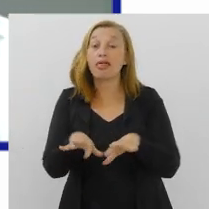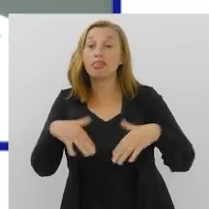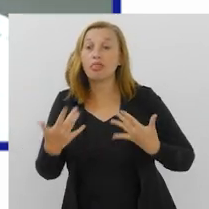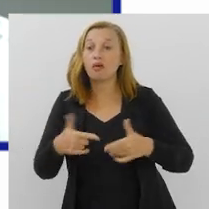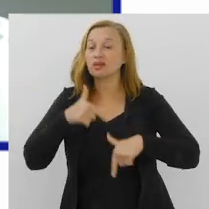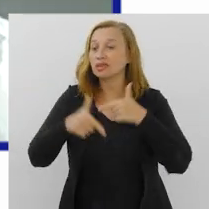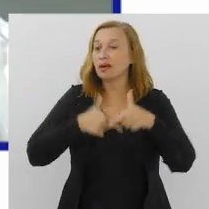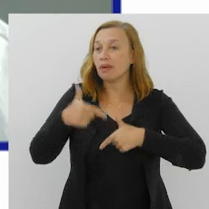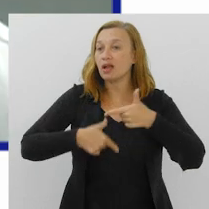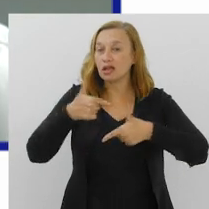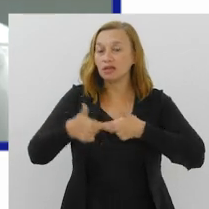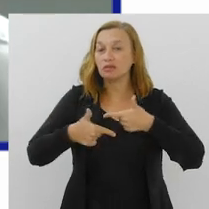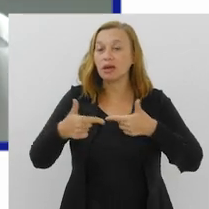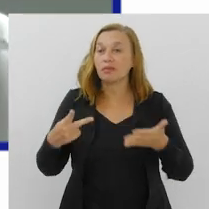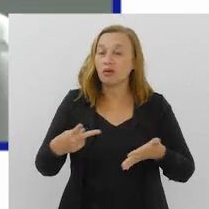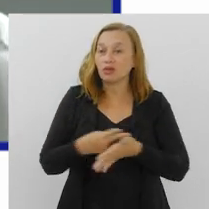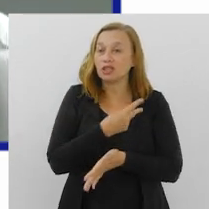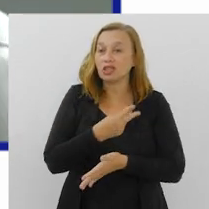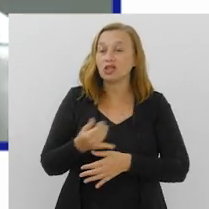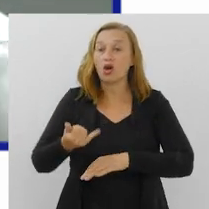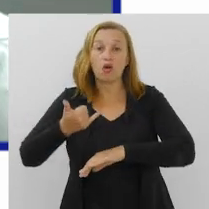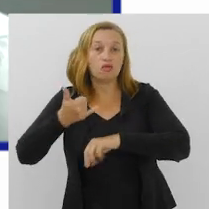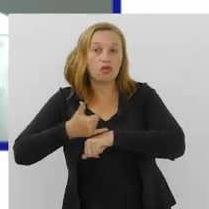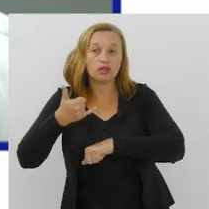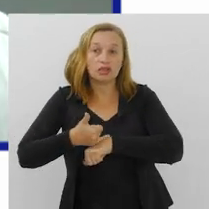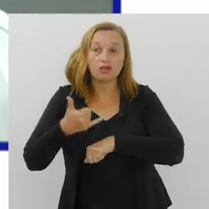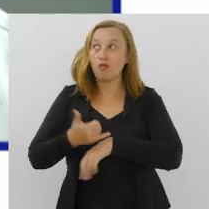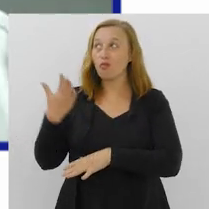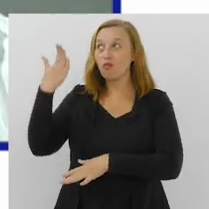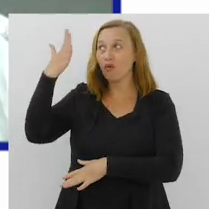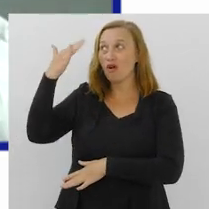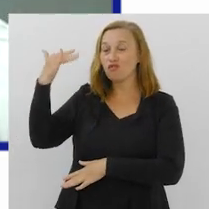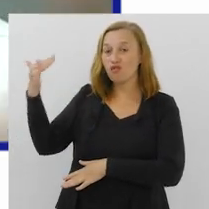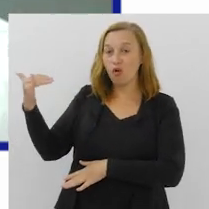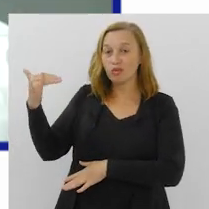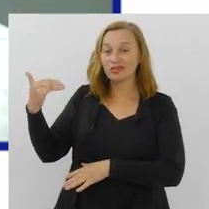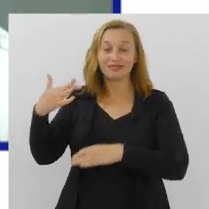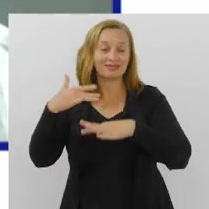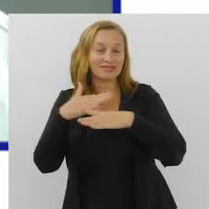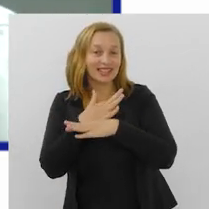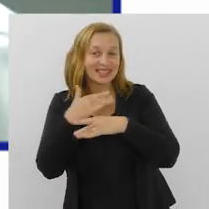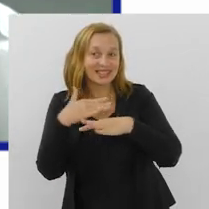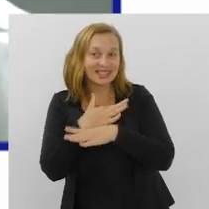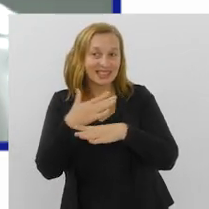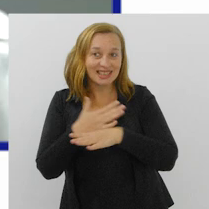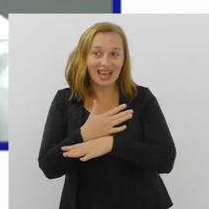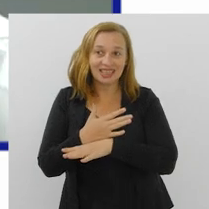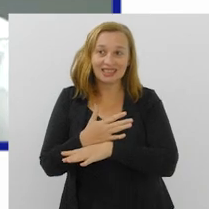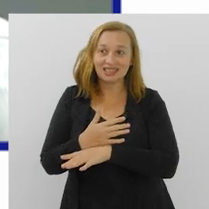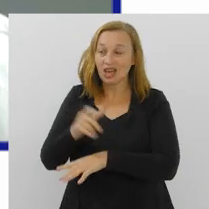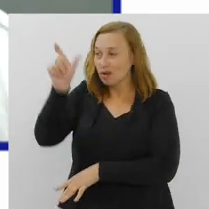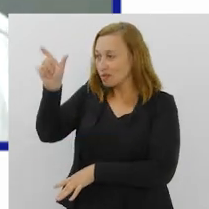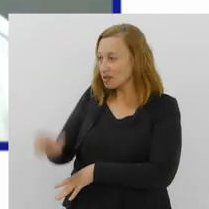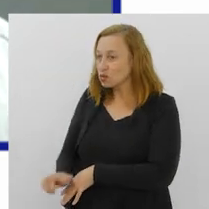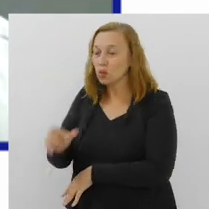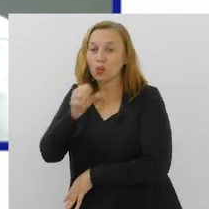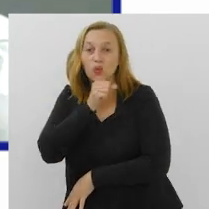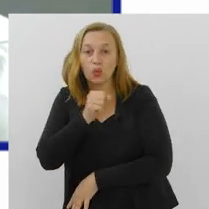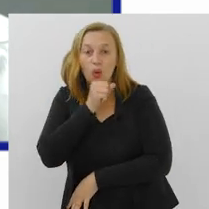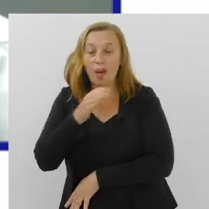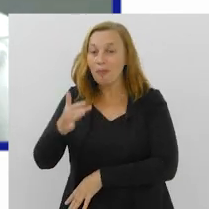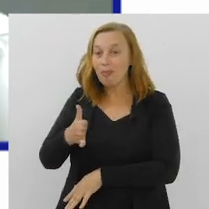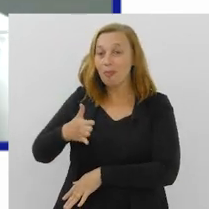muito para que isso aconteça. Volta Redonda tem a fama de ser a cidade da pessoa idosa, a cidade da melhor